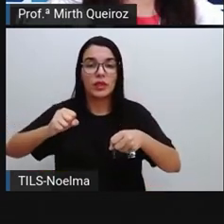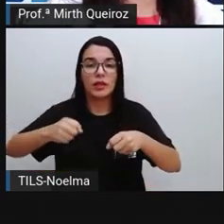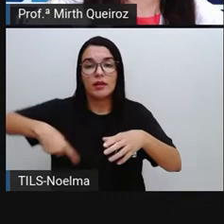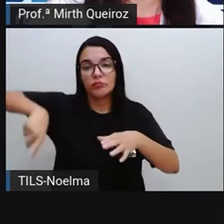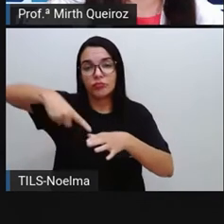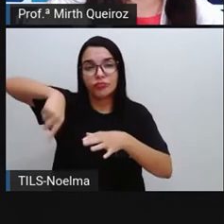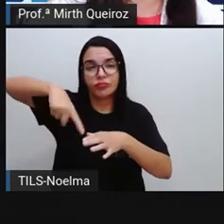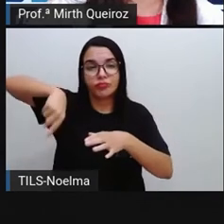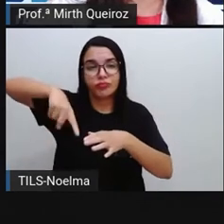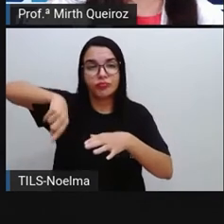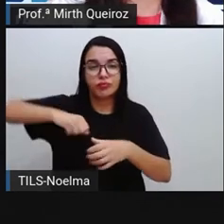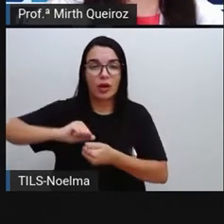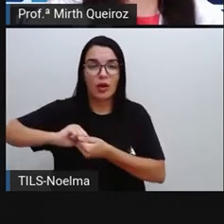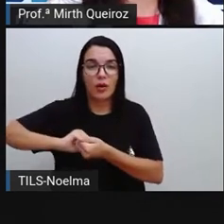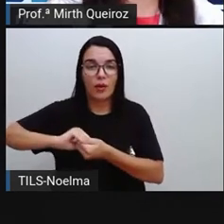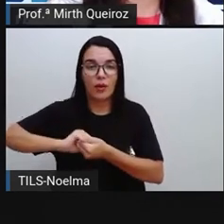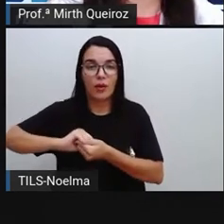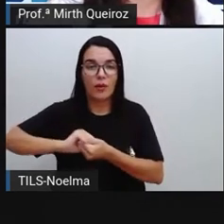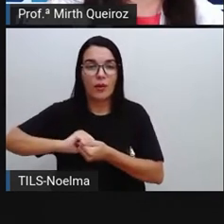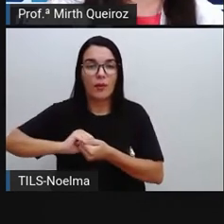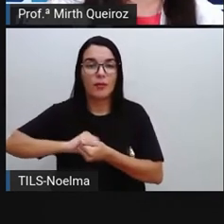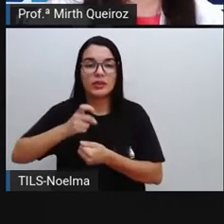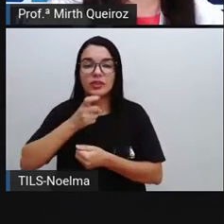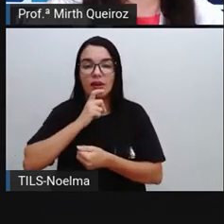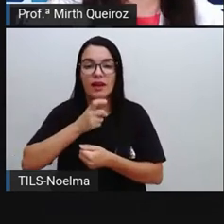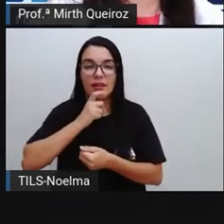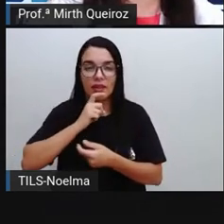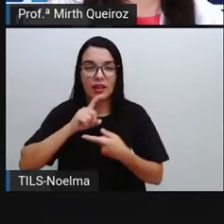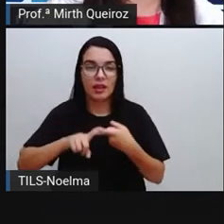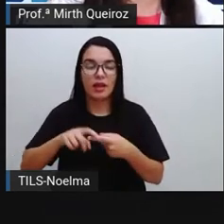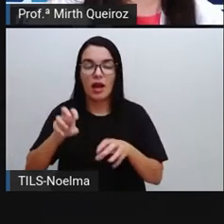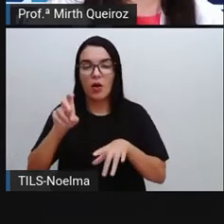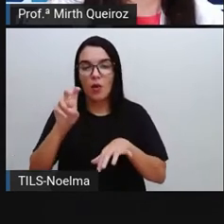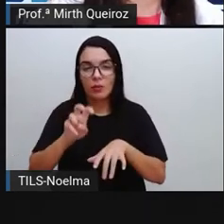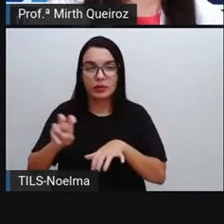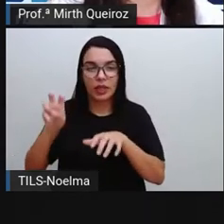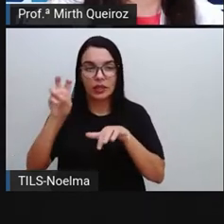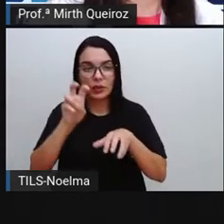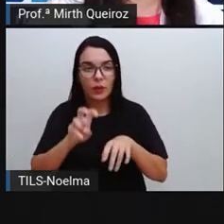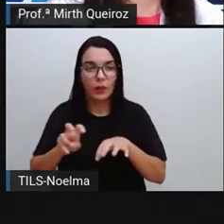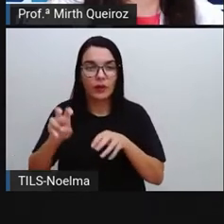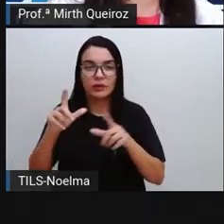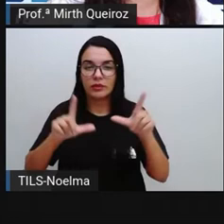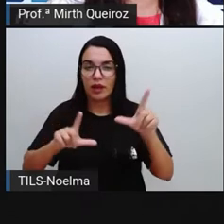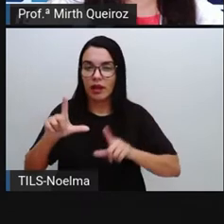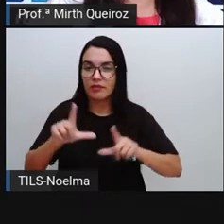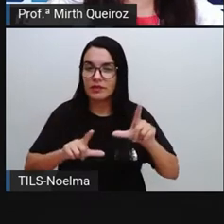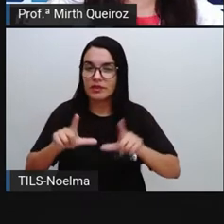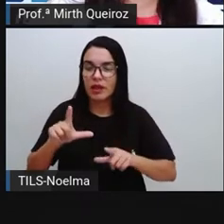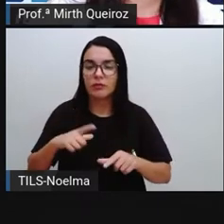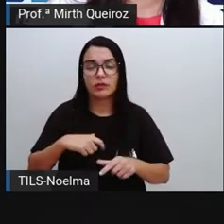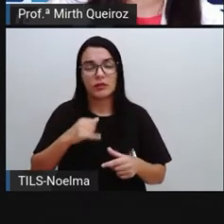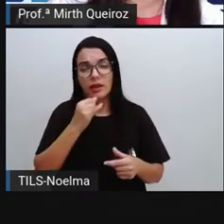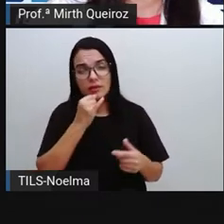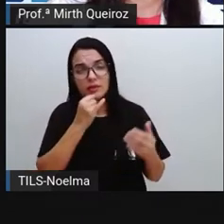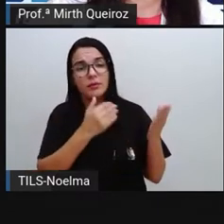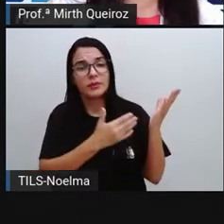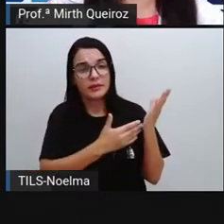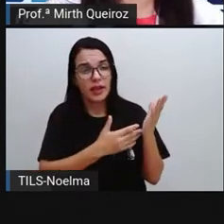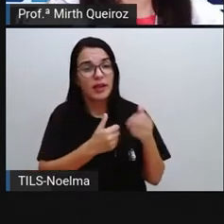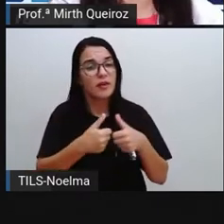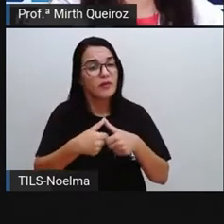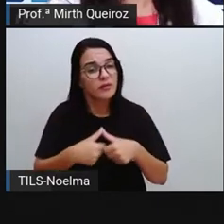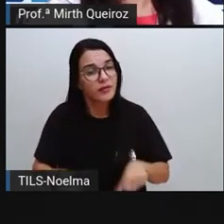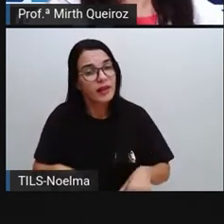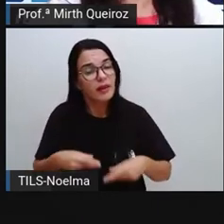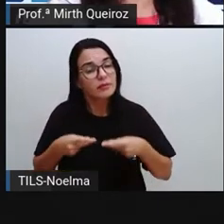máquinas de lavar, micro-ondas, geladeira, computador, televisão. São alguns dos tipos de bens de